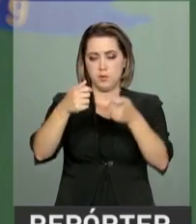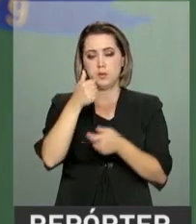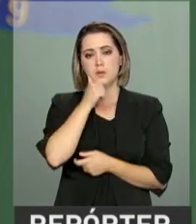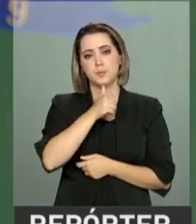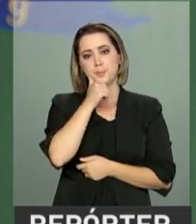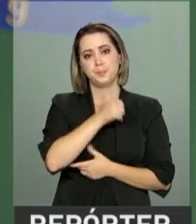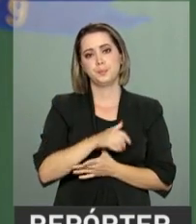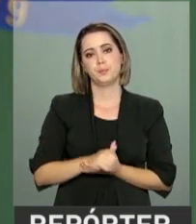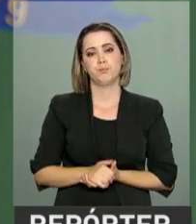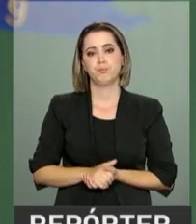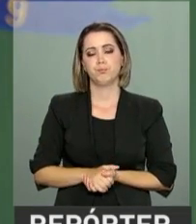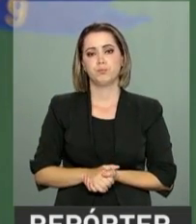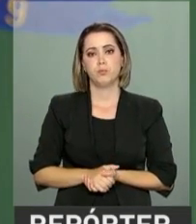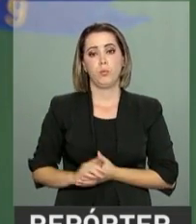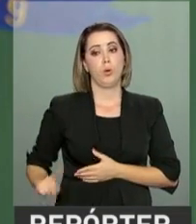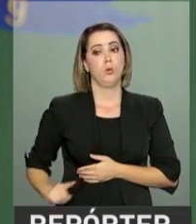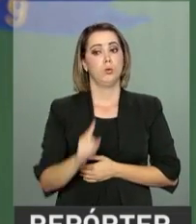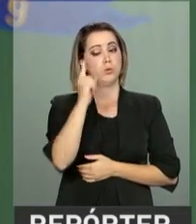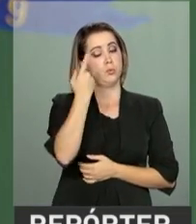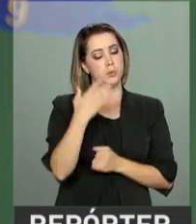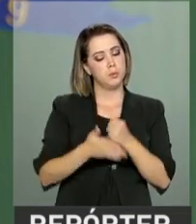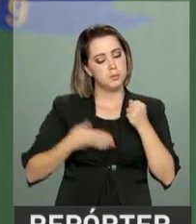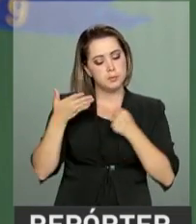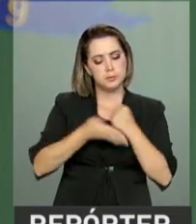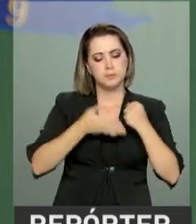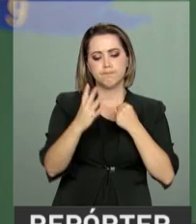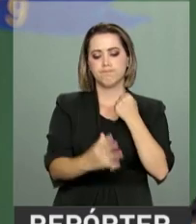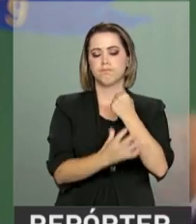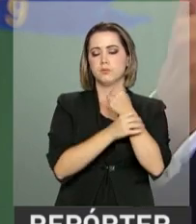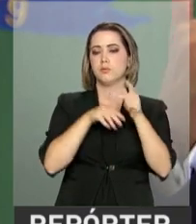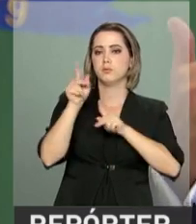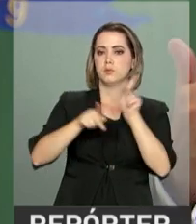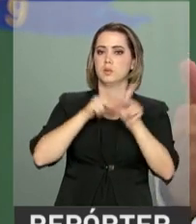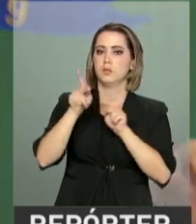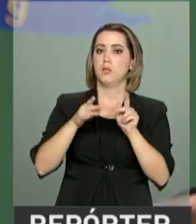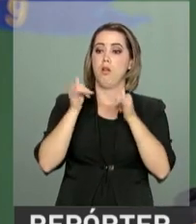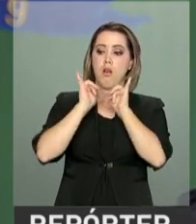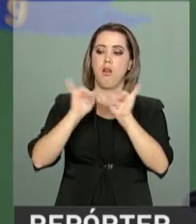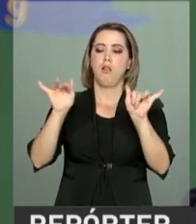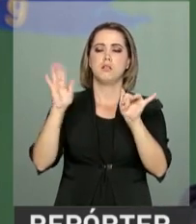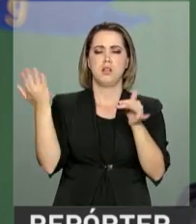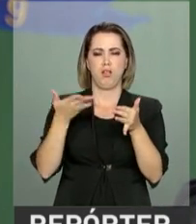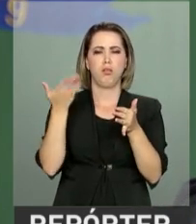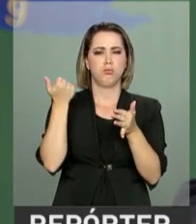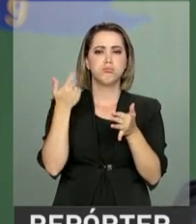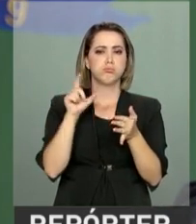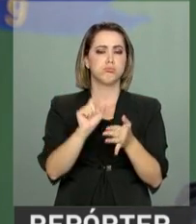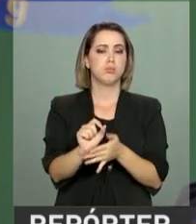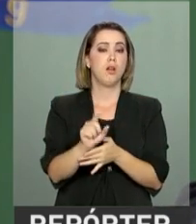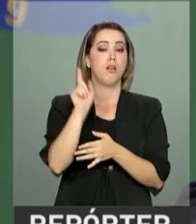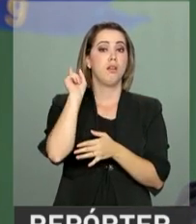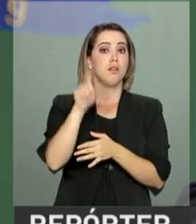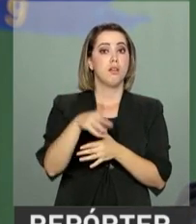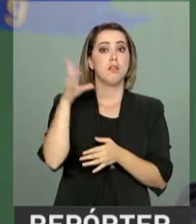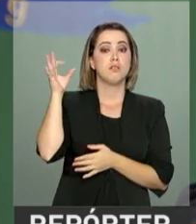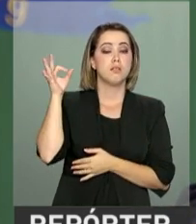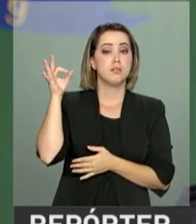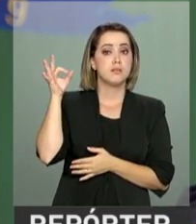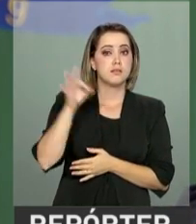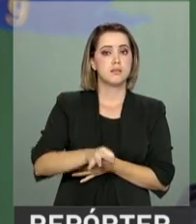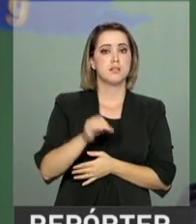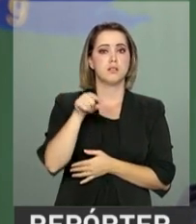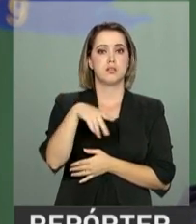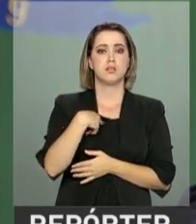mulher. Um dos primeiros pilares do Plano Nacional de Segurança Pública, lançado muito recentemente, é exatamente o